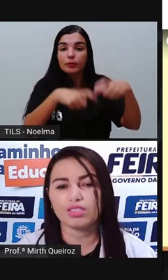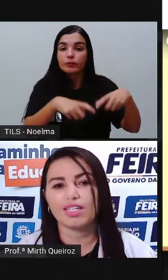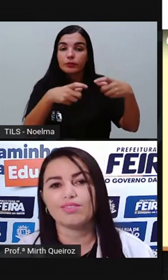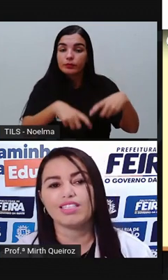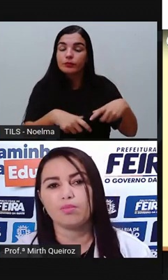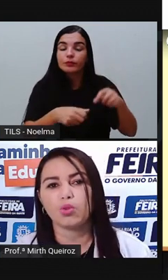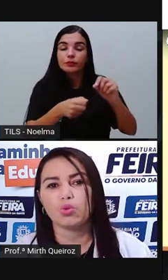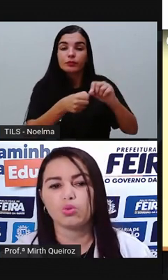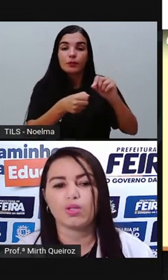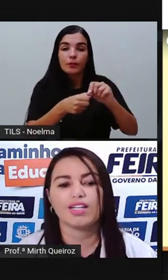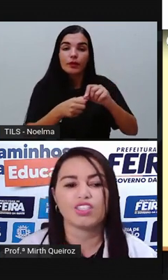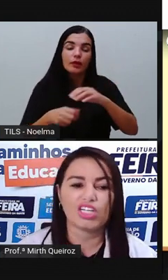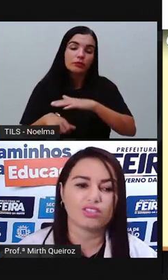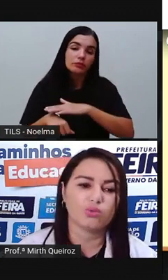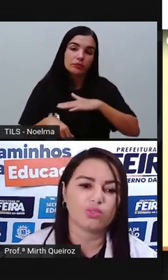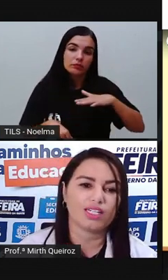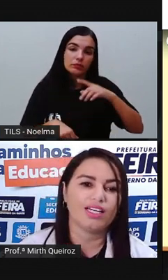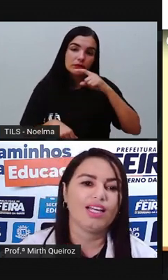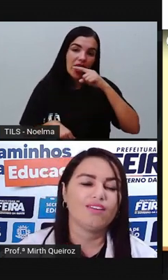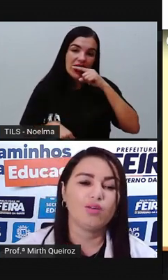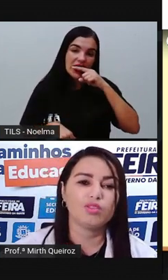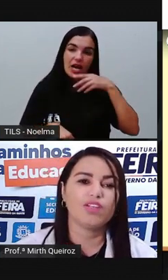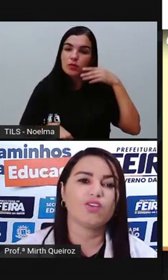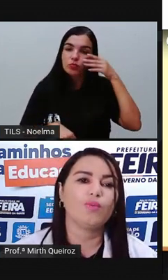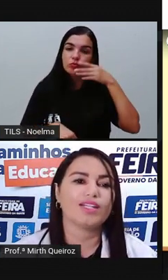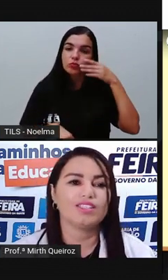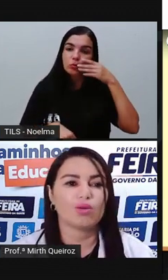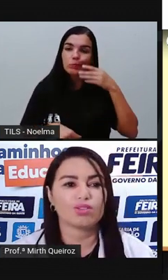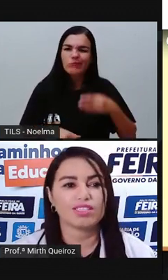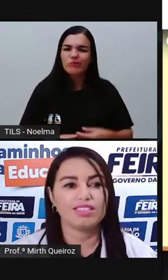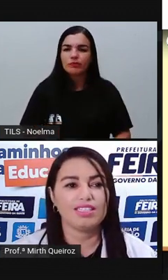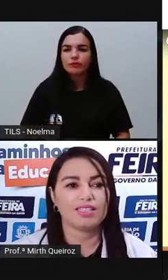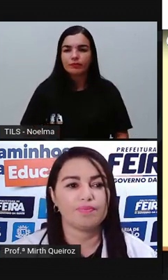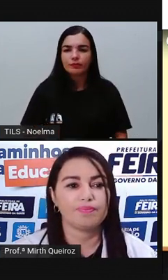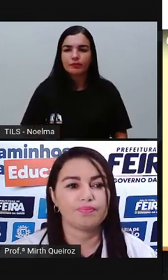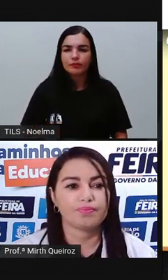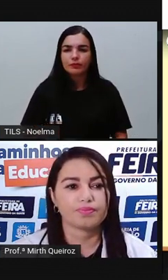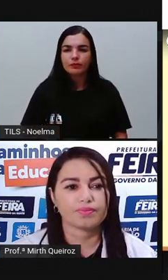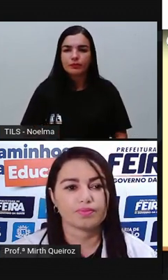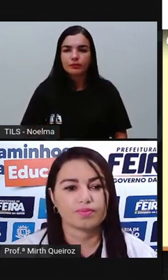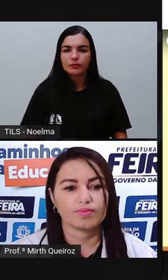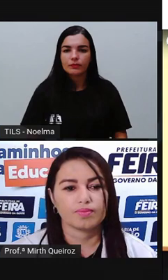para a produção desse produto cana-de-açúcar. Vamos ver como é que isso acontecia?